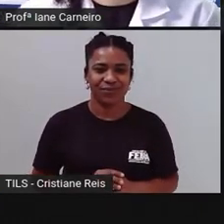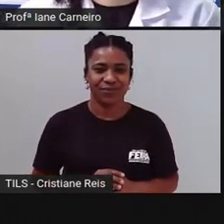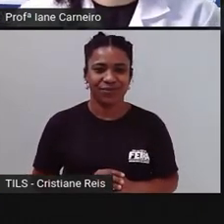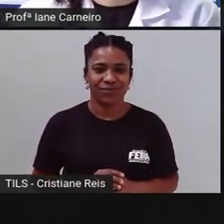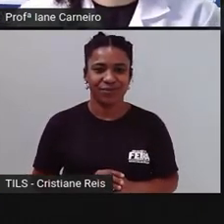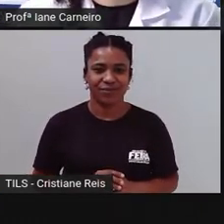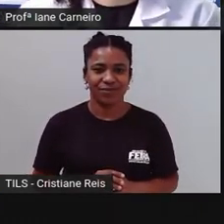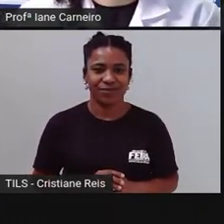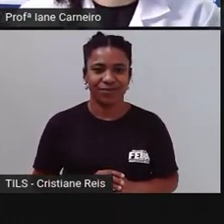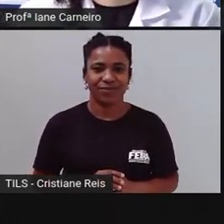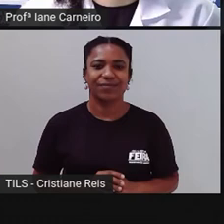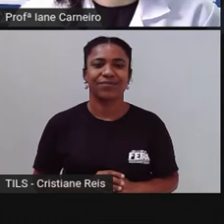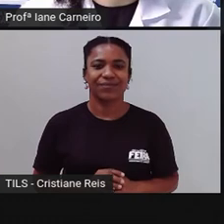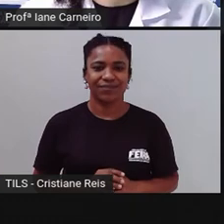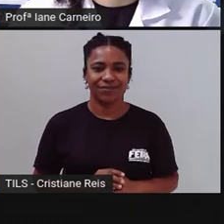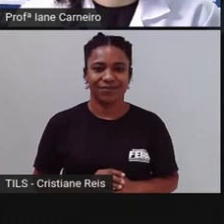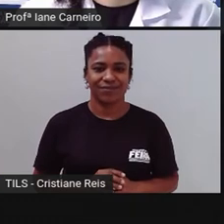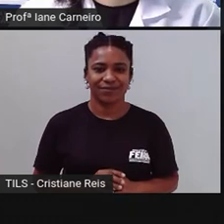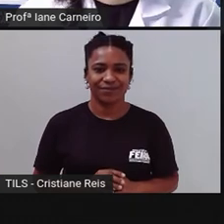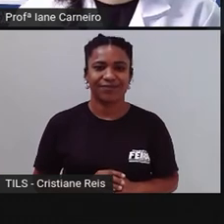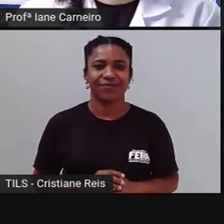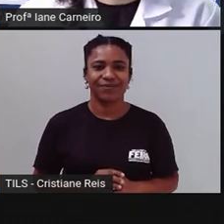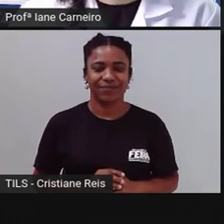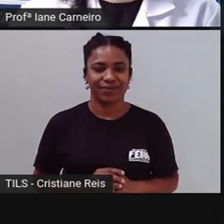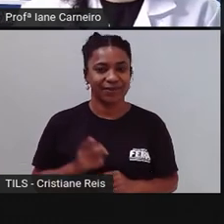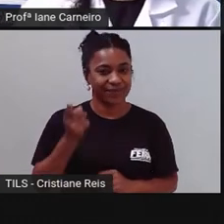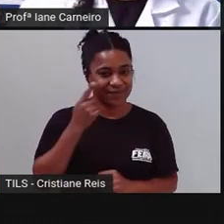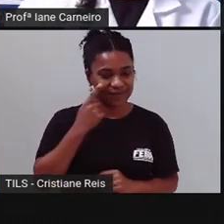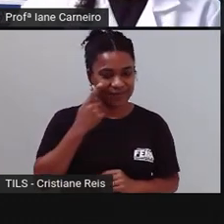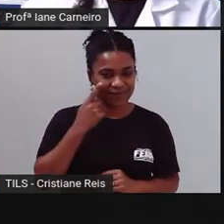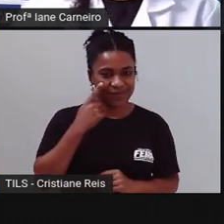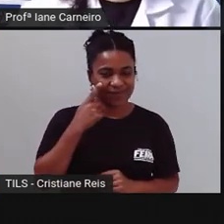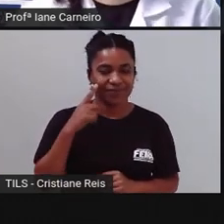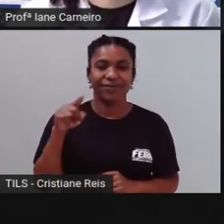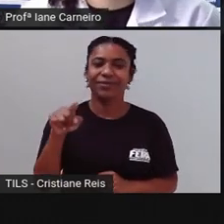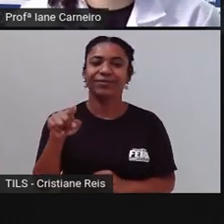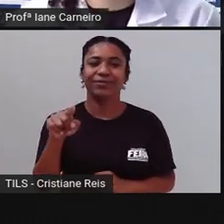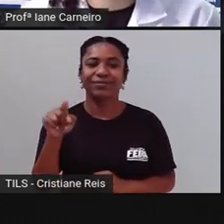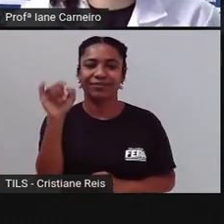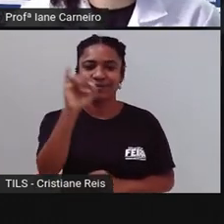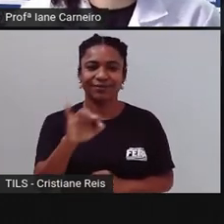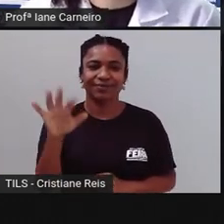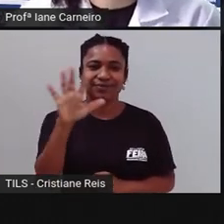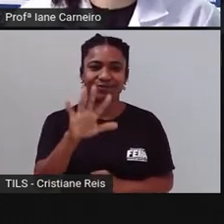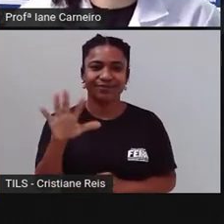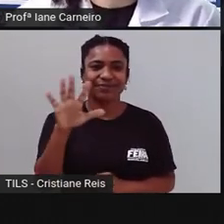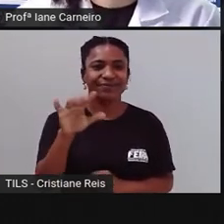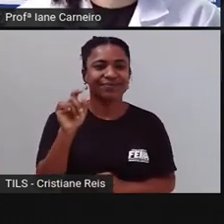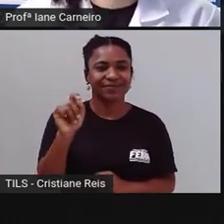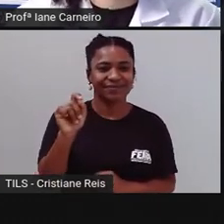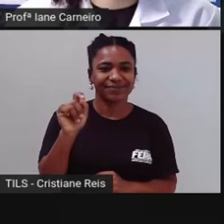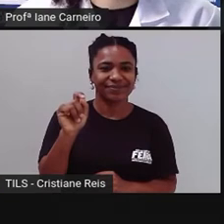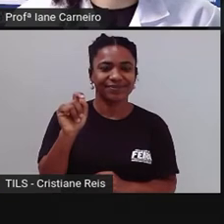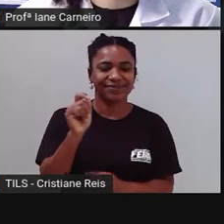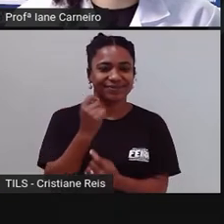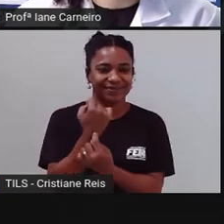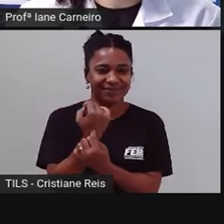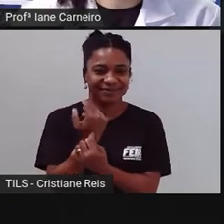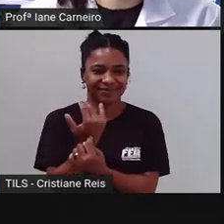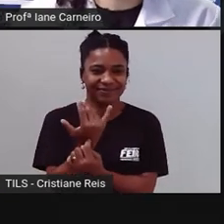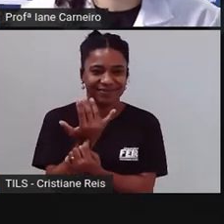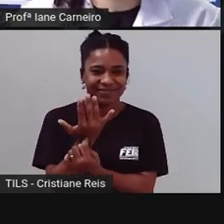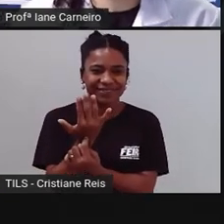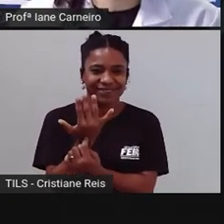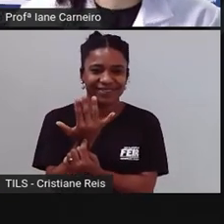já tá acertando as respostas, hein? E aqui, essa figura, aqui a próxima, é uma vela.